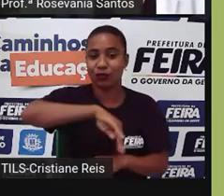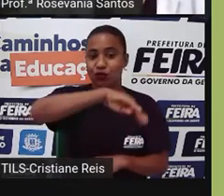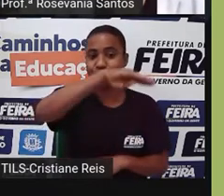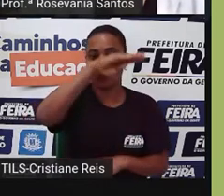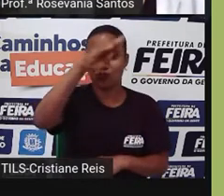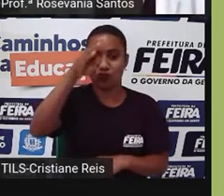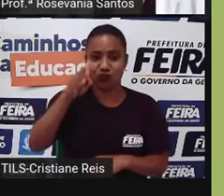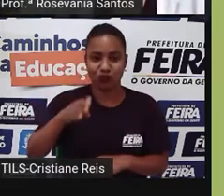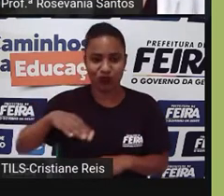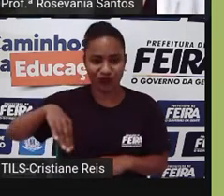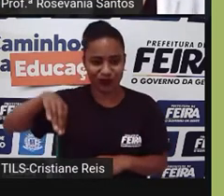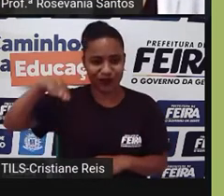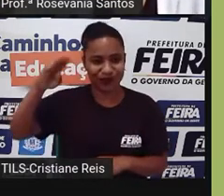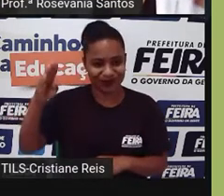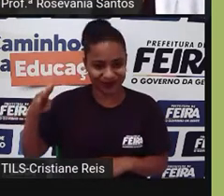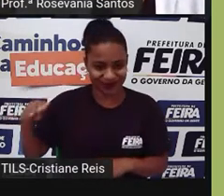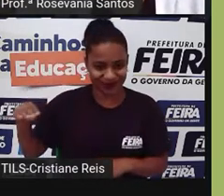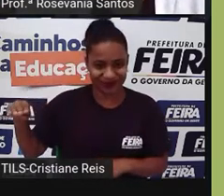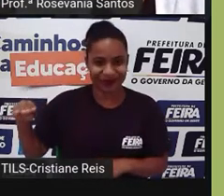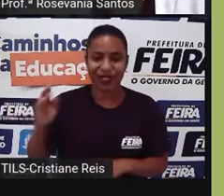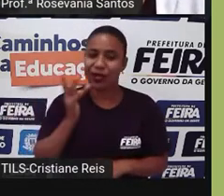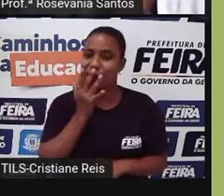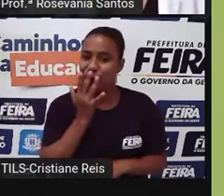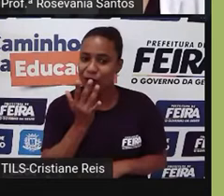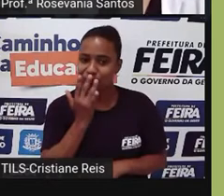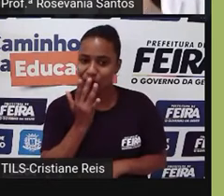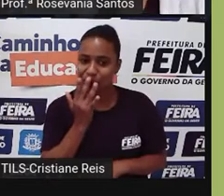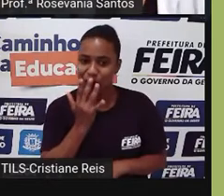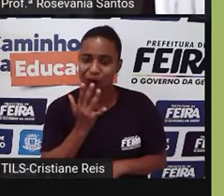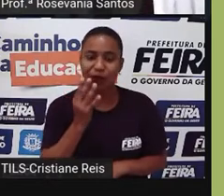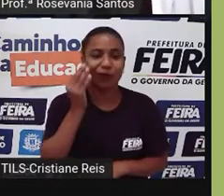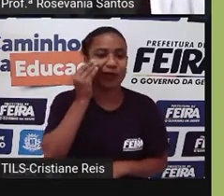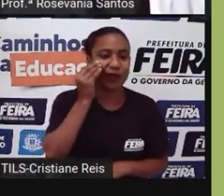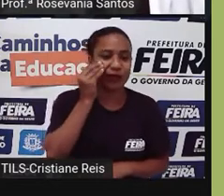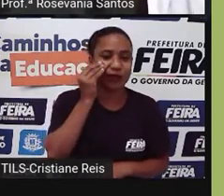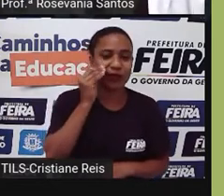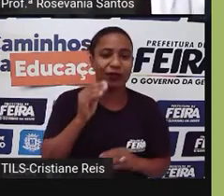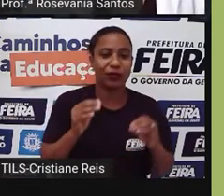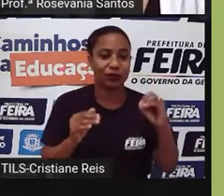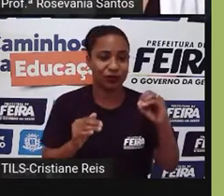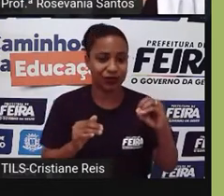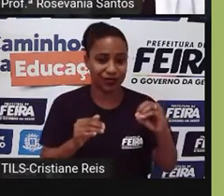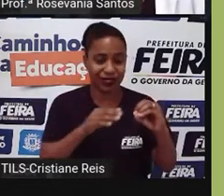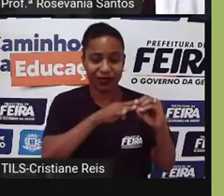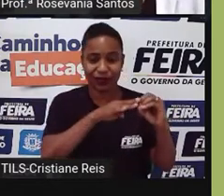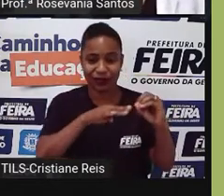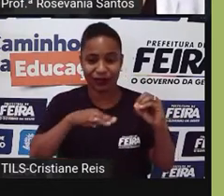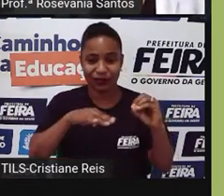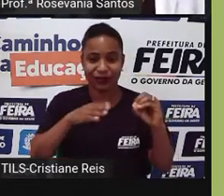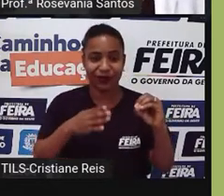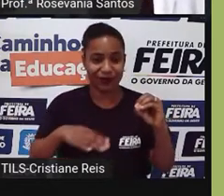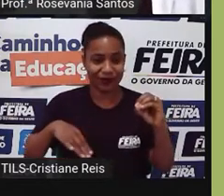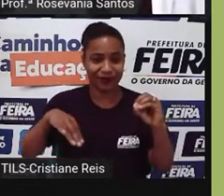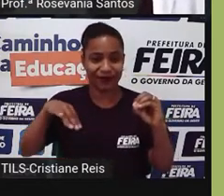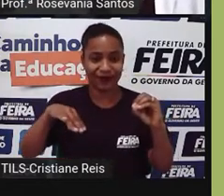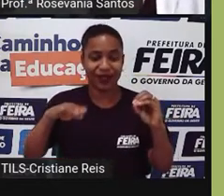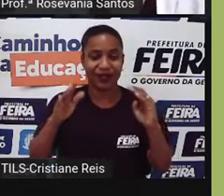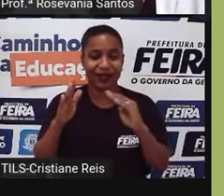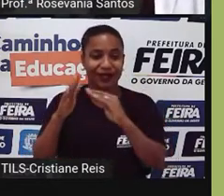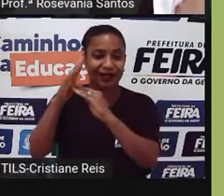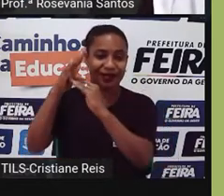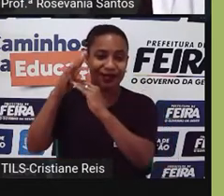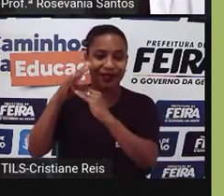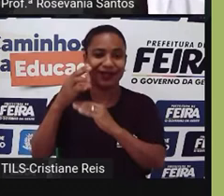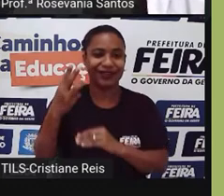mais altas, né? Então, ele é um mapa de altitude que vai desde o zero até os 3 mil e, é claro, que tem as áreas de